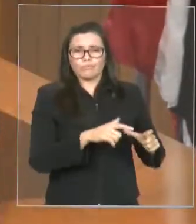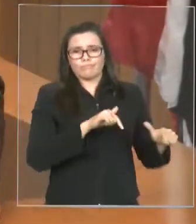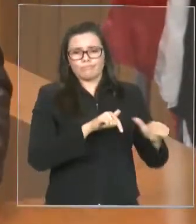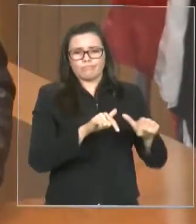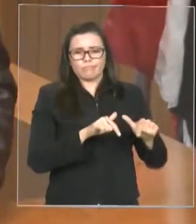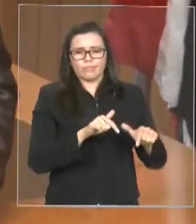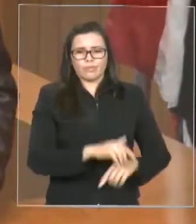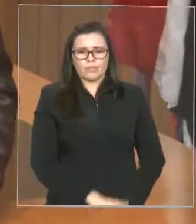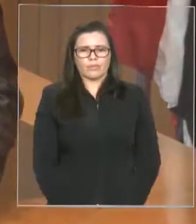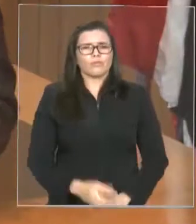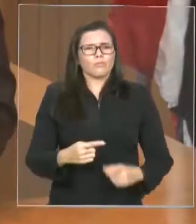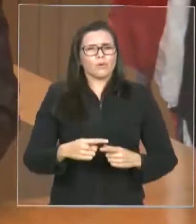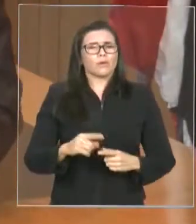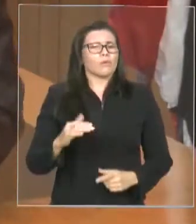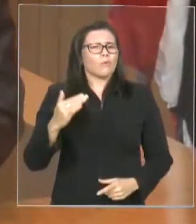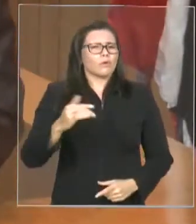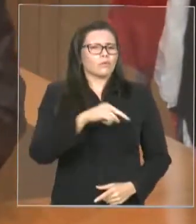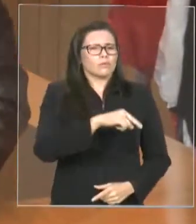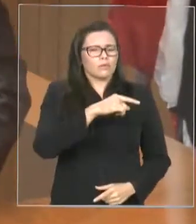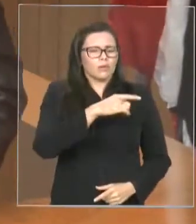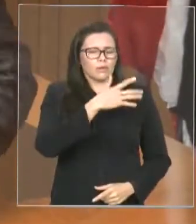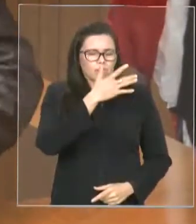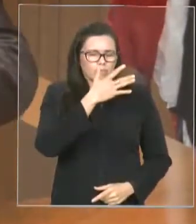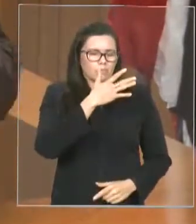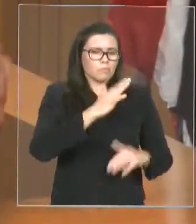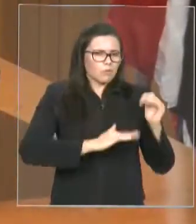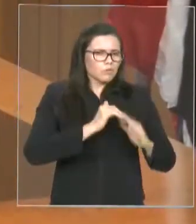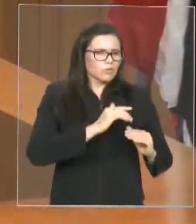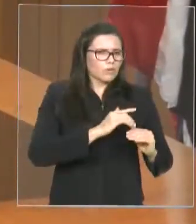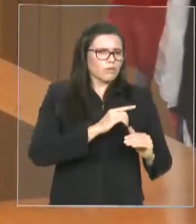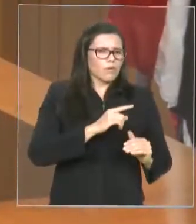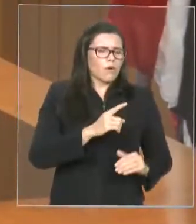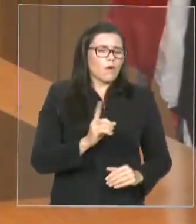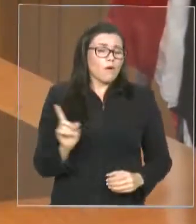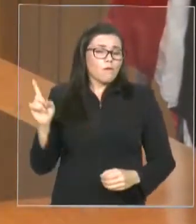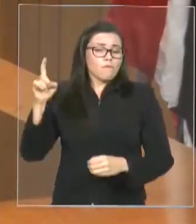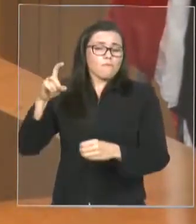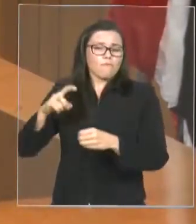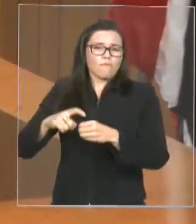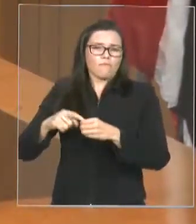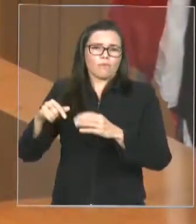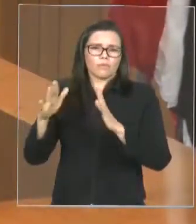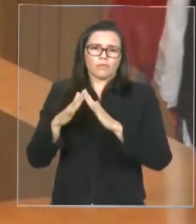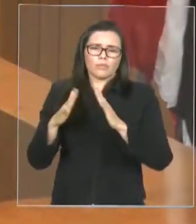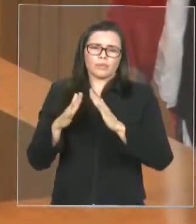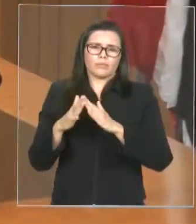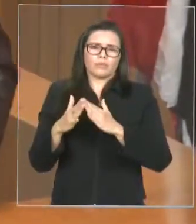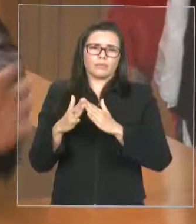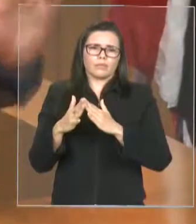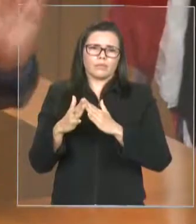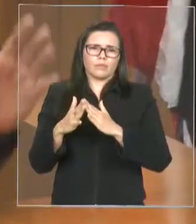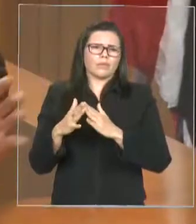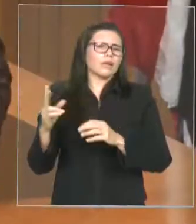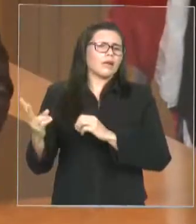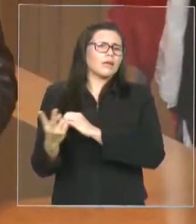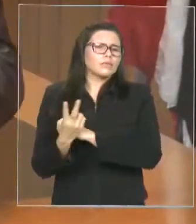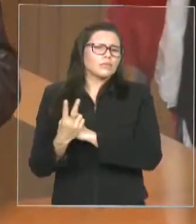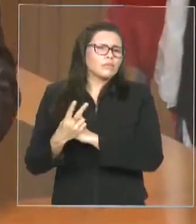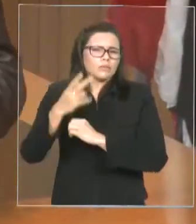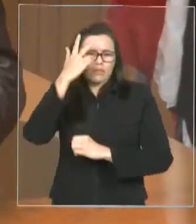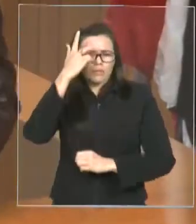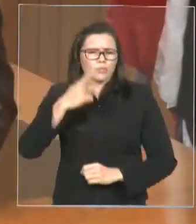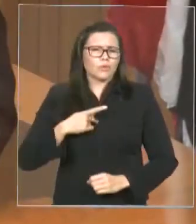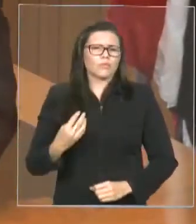mesmo clima. Então, a morte desse agente penitenciário, ainda não se sabe o porquê, ocorreu. Uma das possibilidades